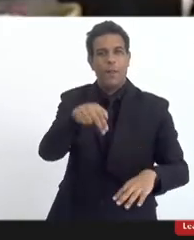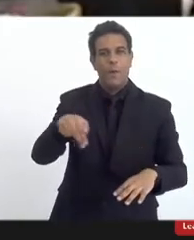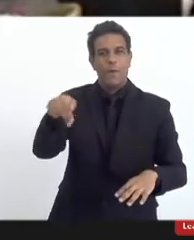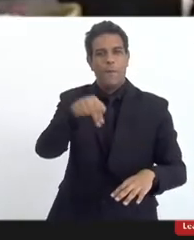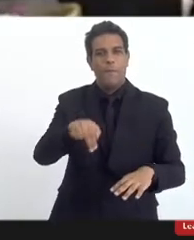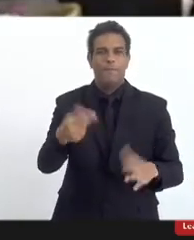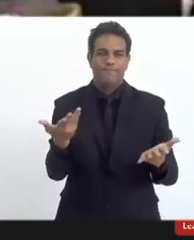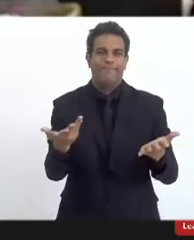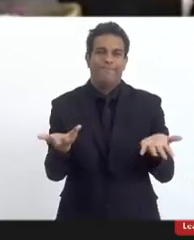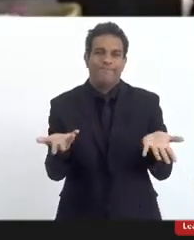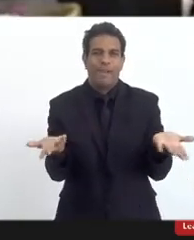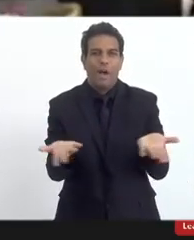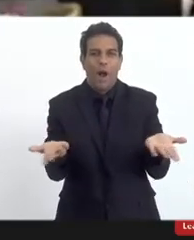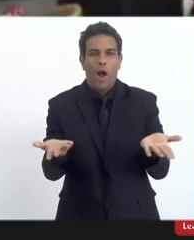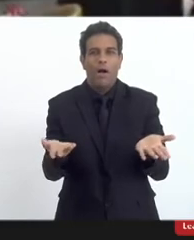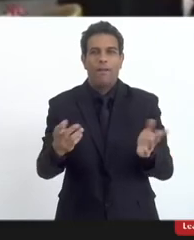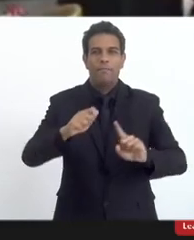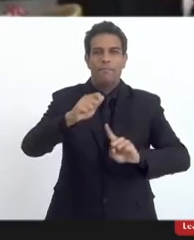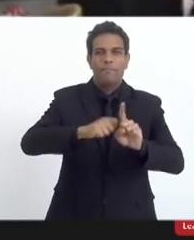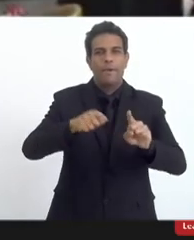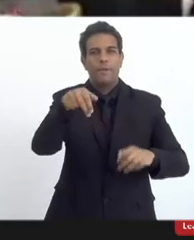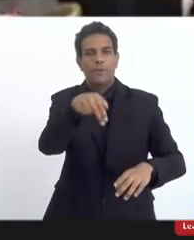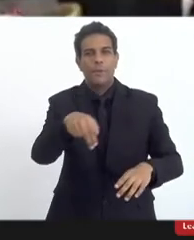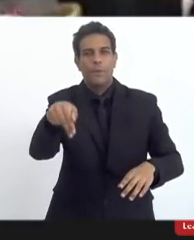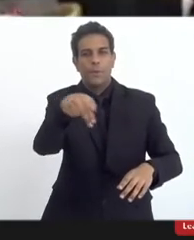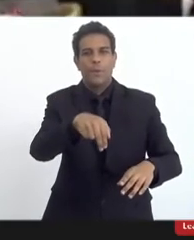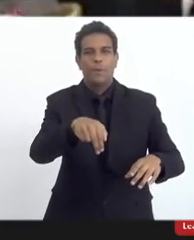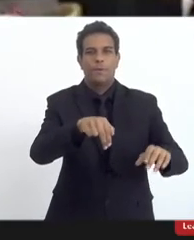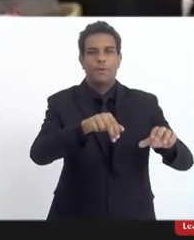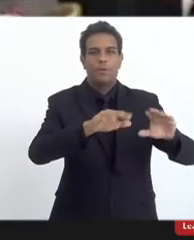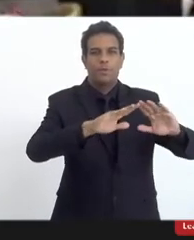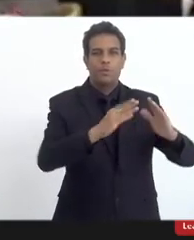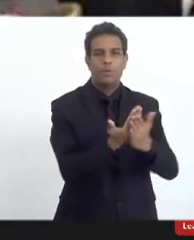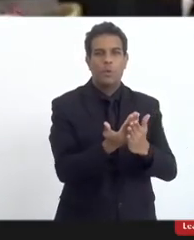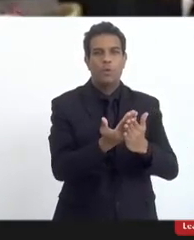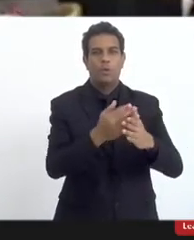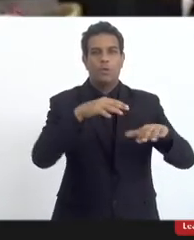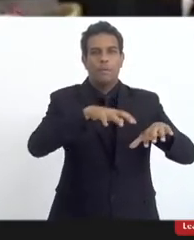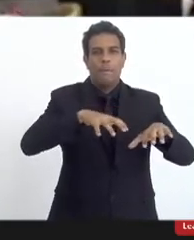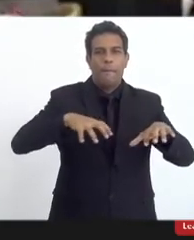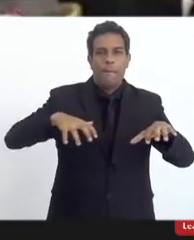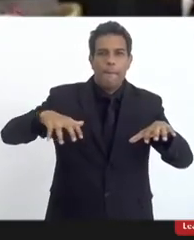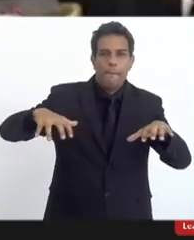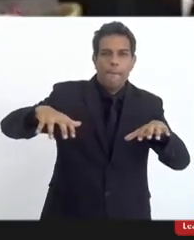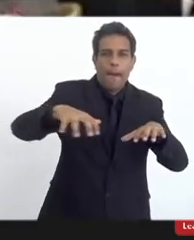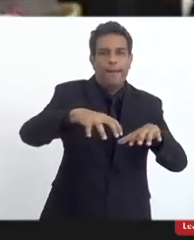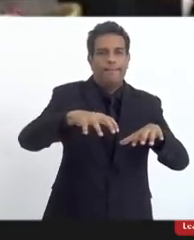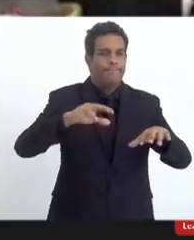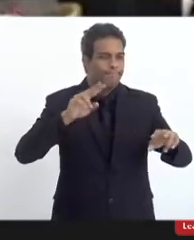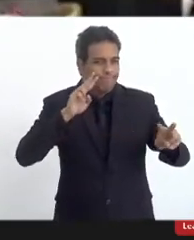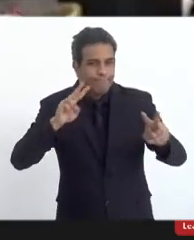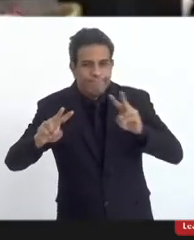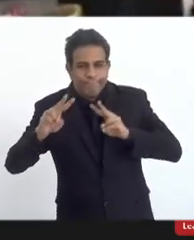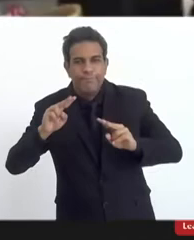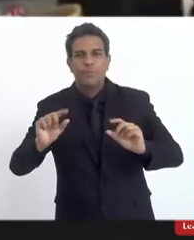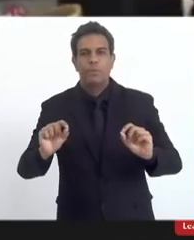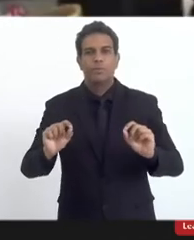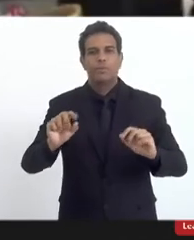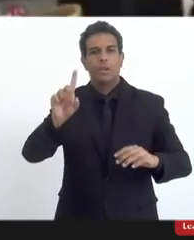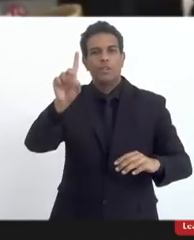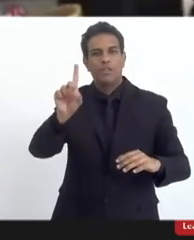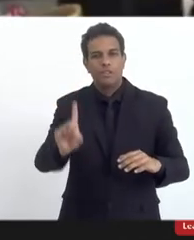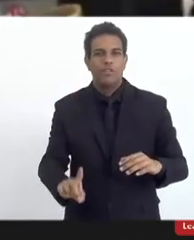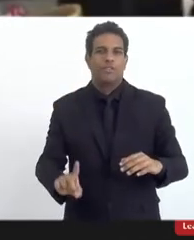muito comum, no mês de novembro, todas as unidades escolares trabalharem o dia da